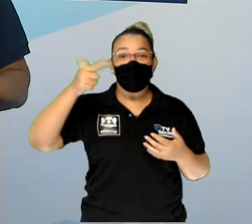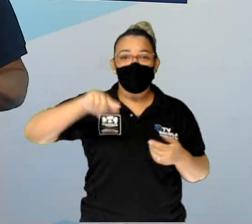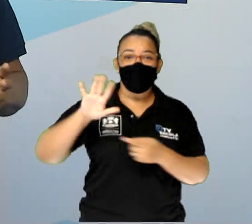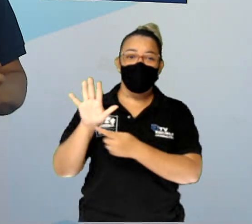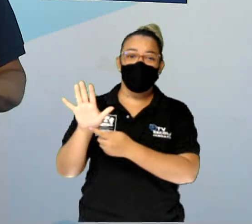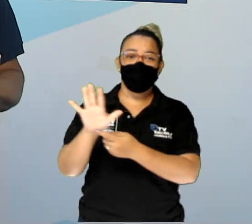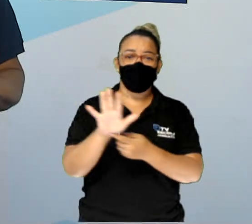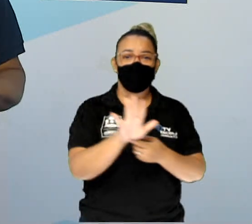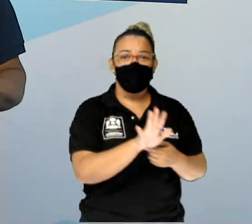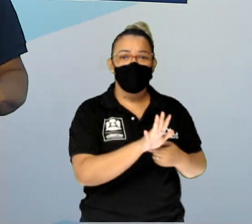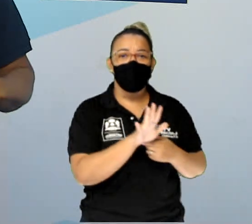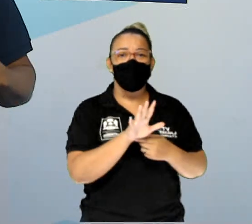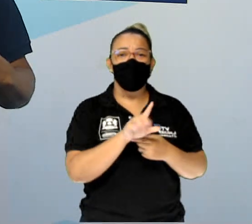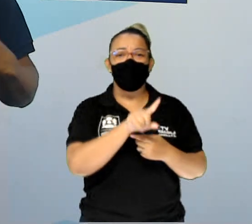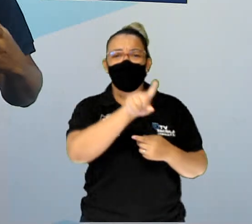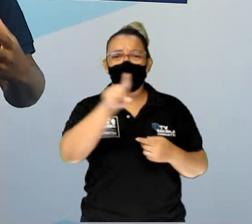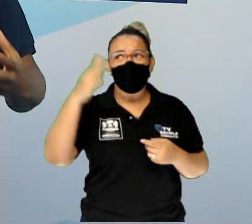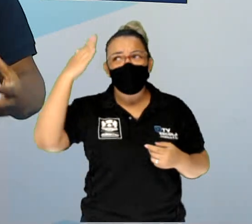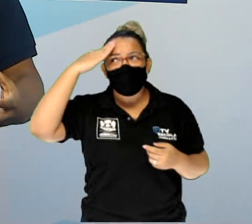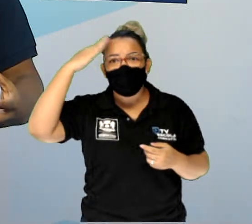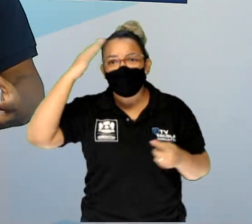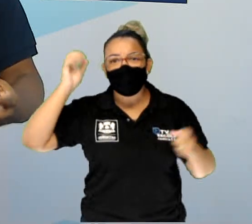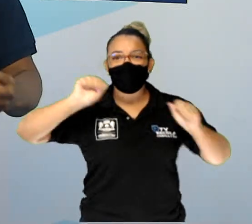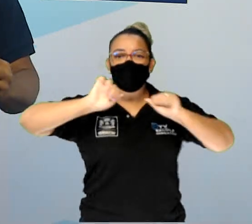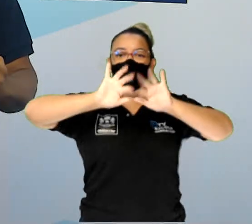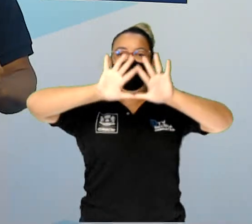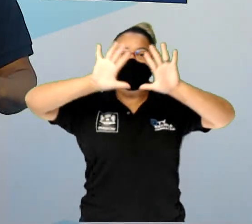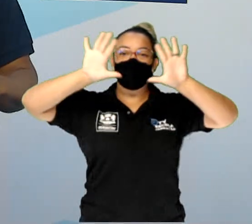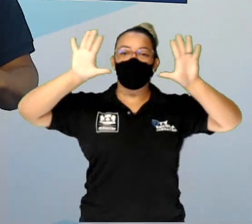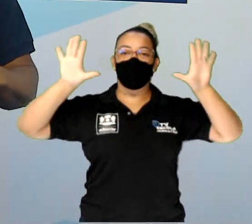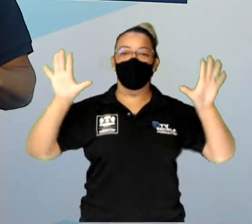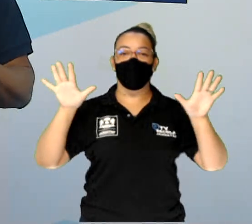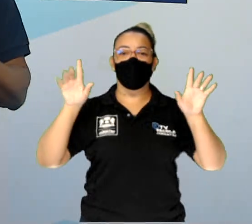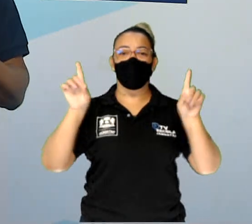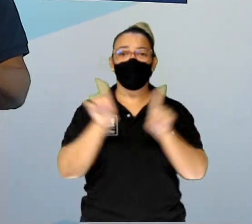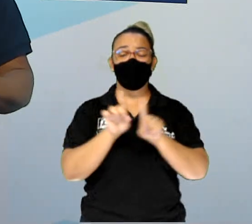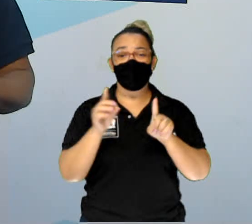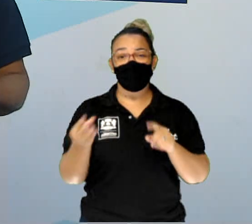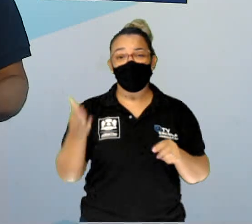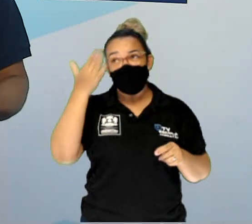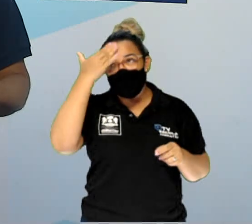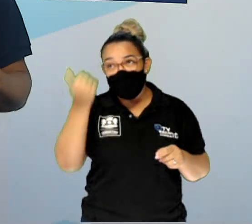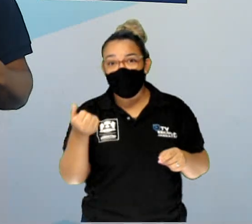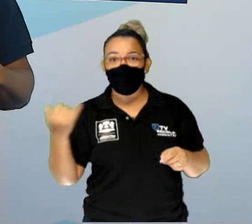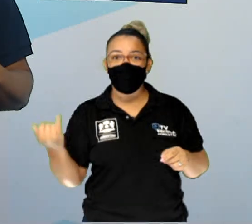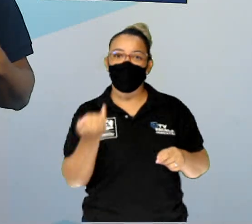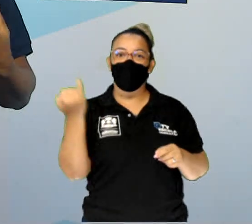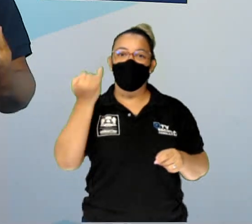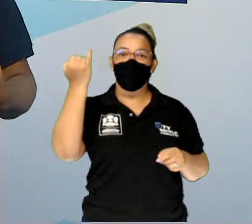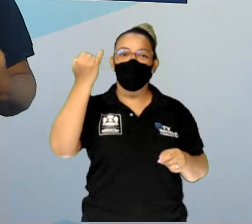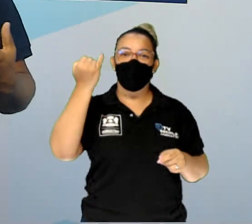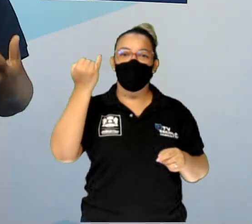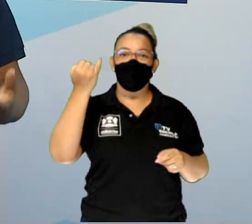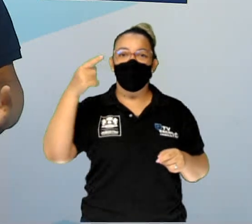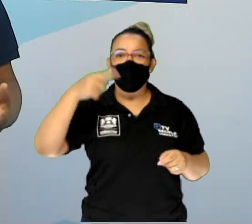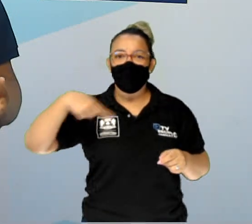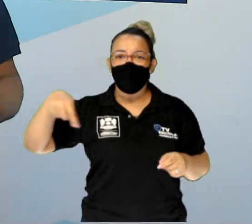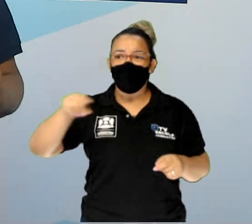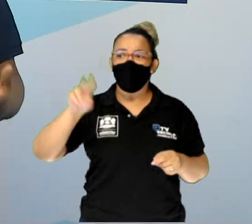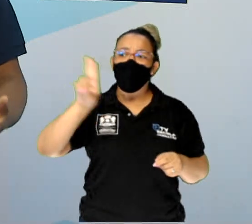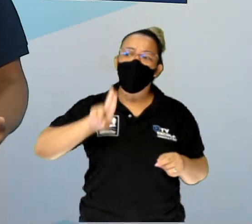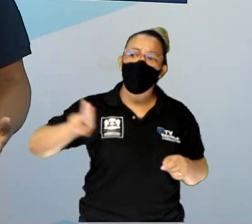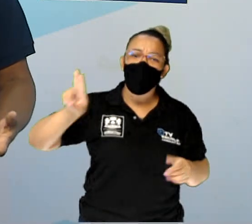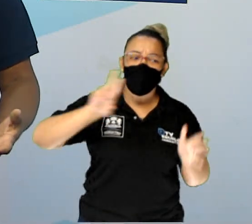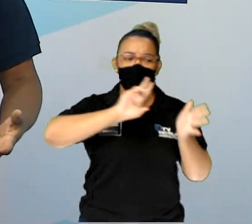esses termos para poder entendermos e sabermos a importância do consumo consciente